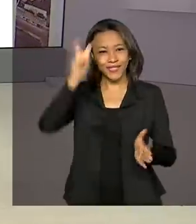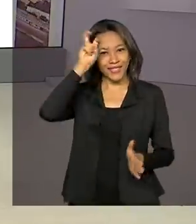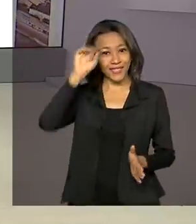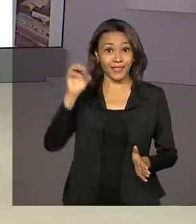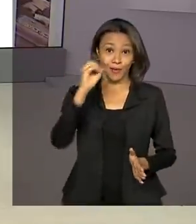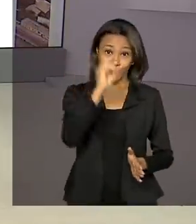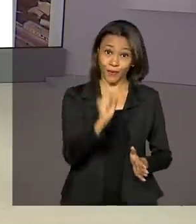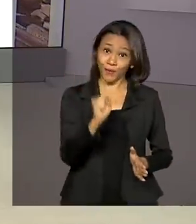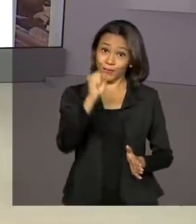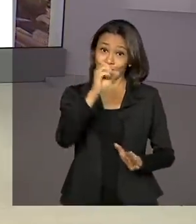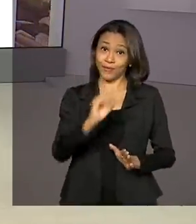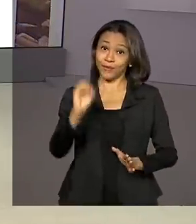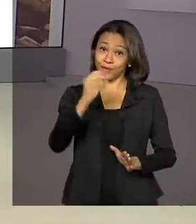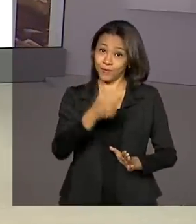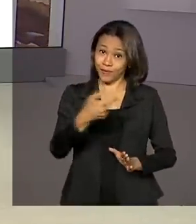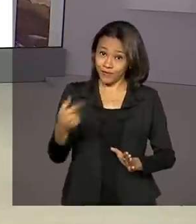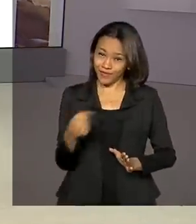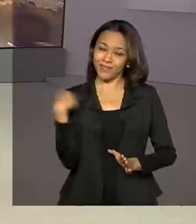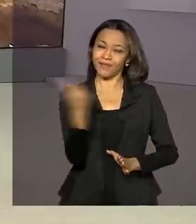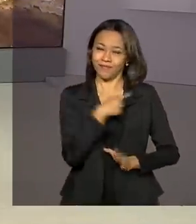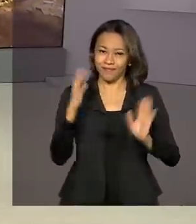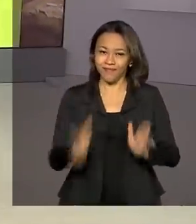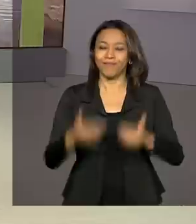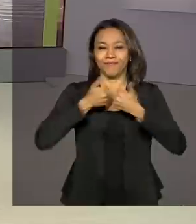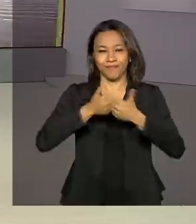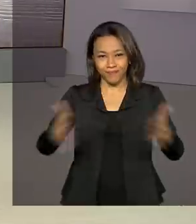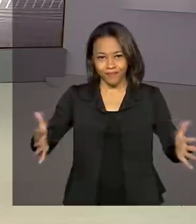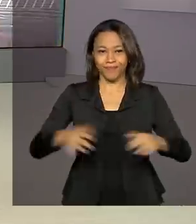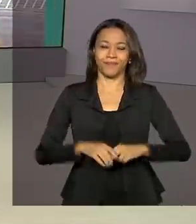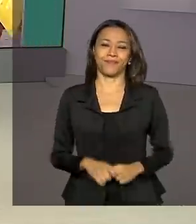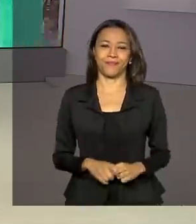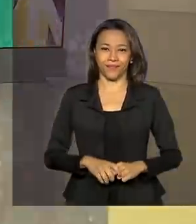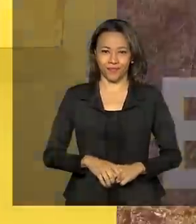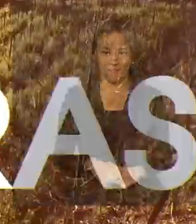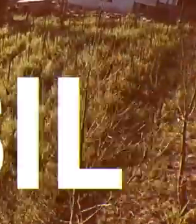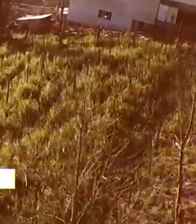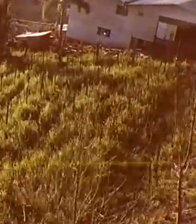outubro de 2020. O Brasil em Dia já está no ar.